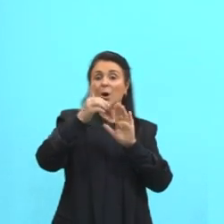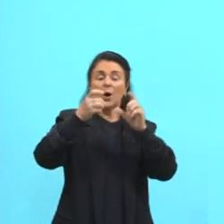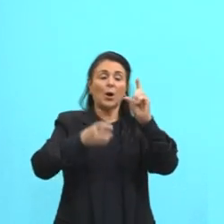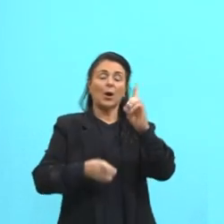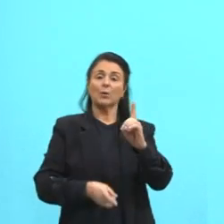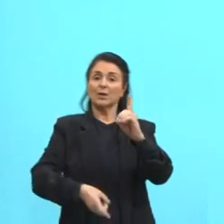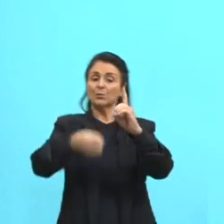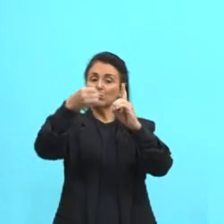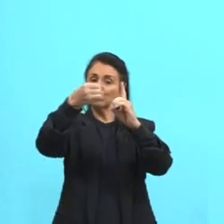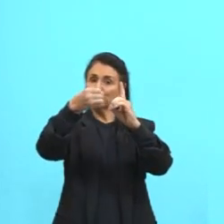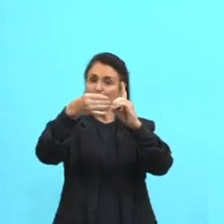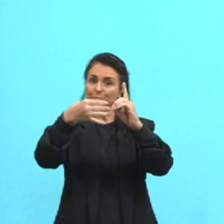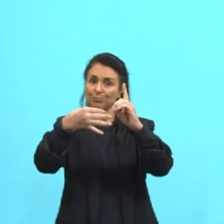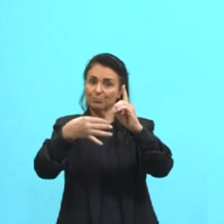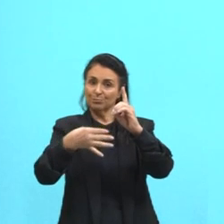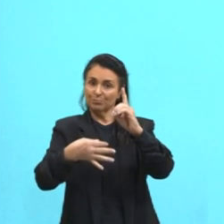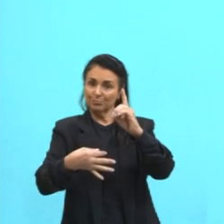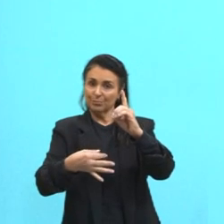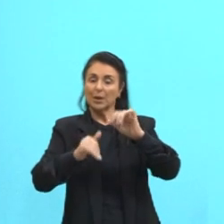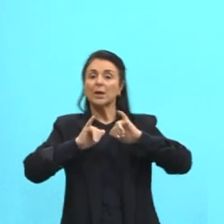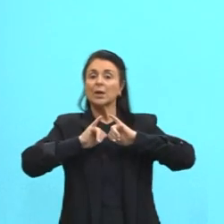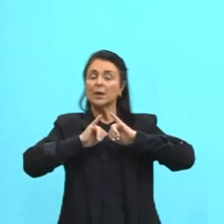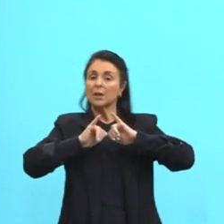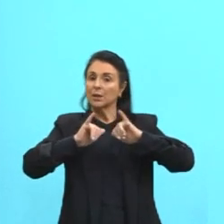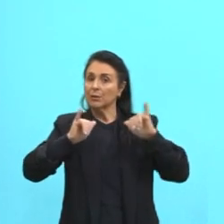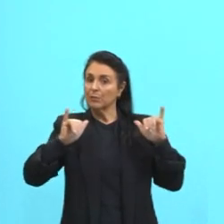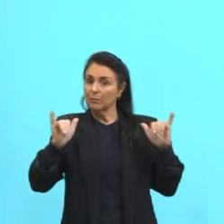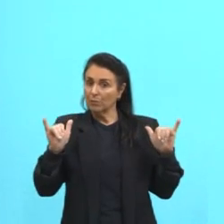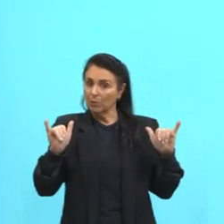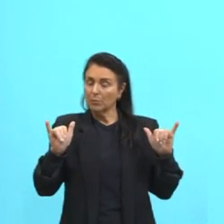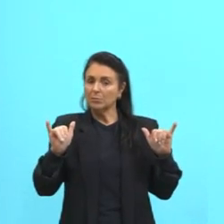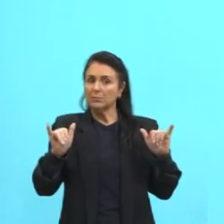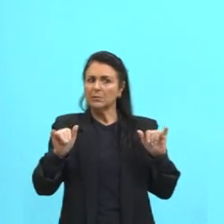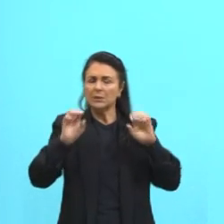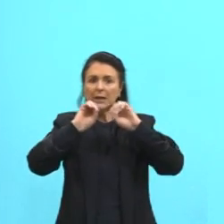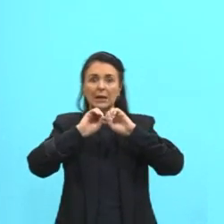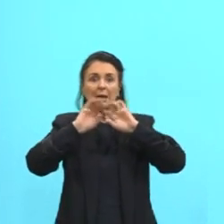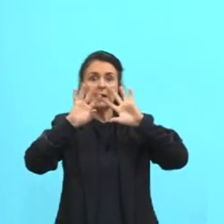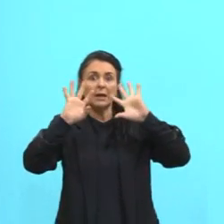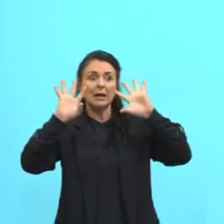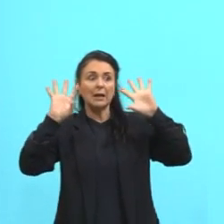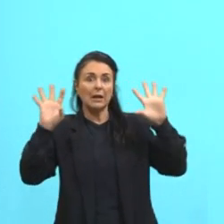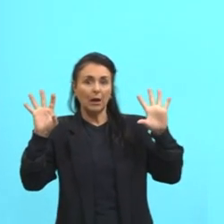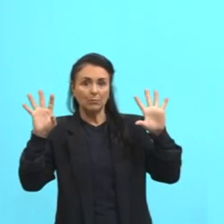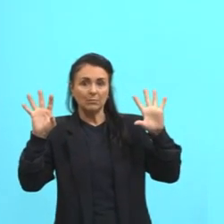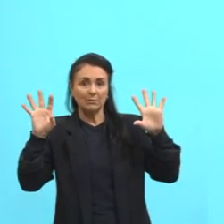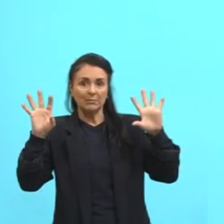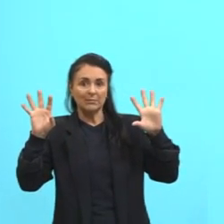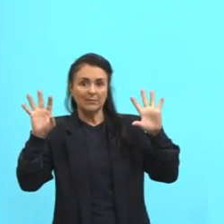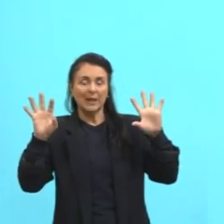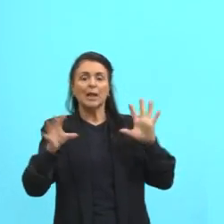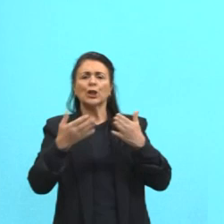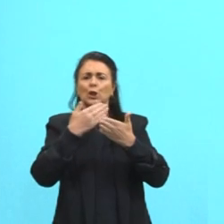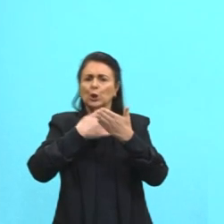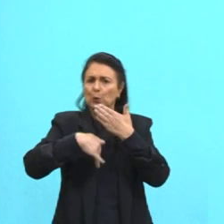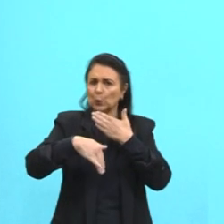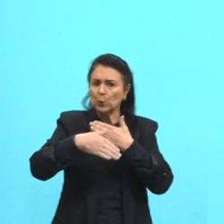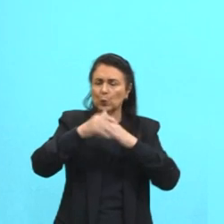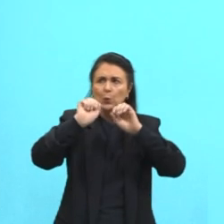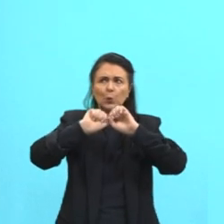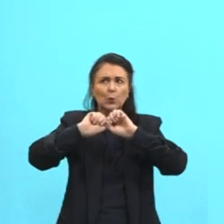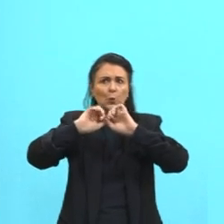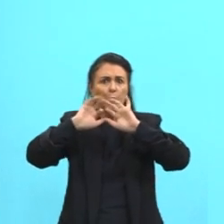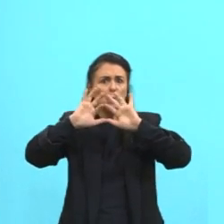Ele tem a função de informar e esclarecer o leitor através da exposição rigorosa e clara